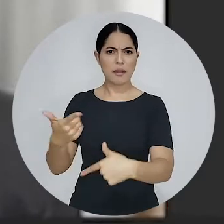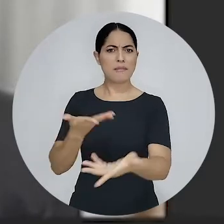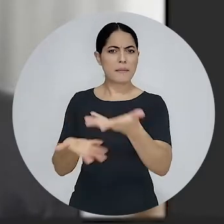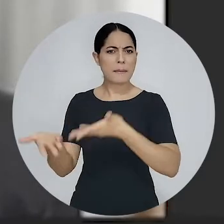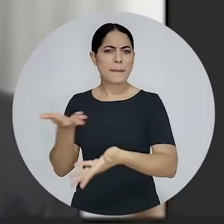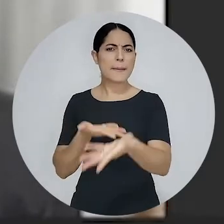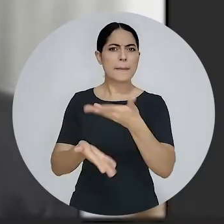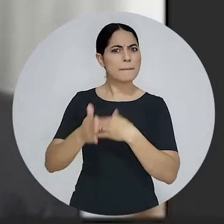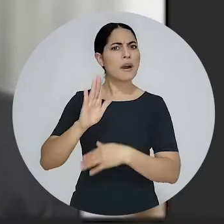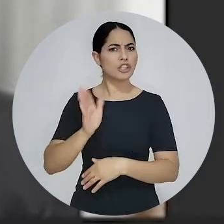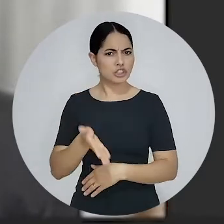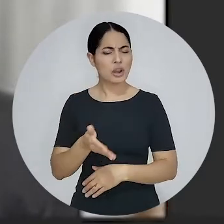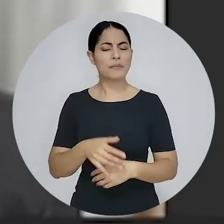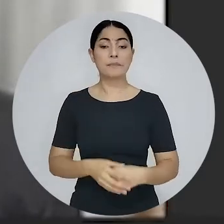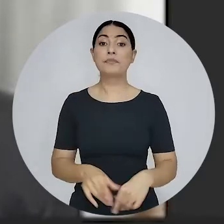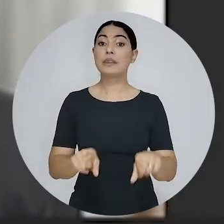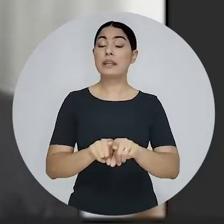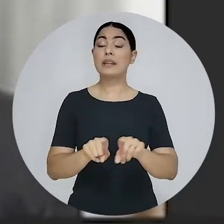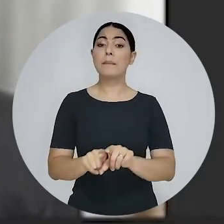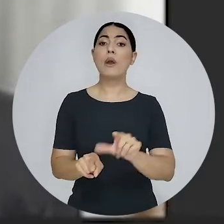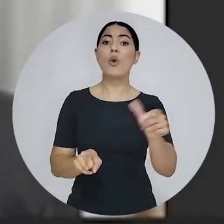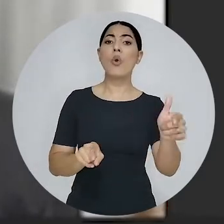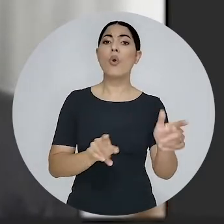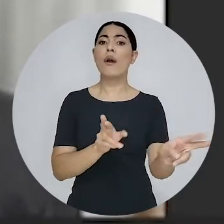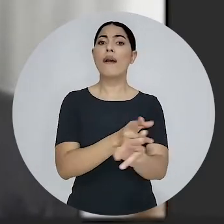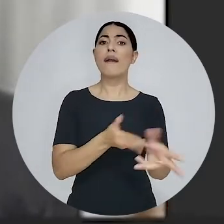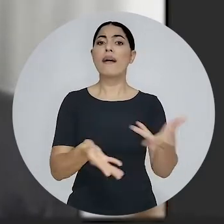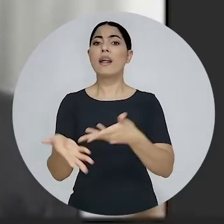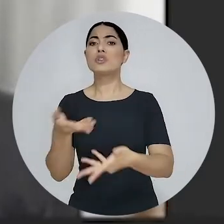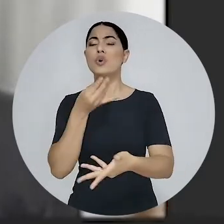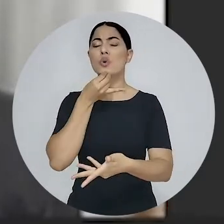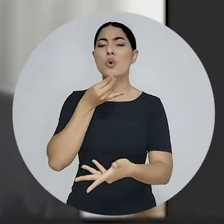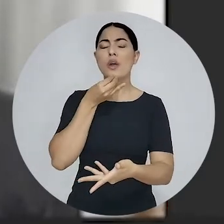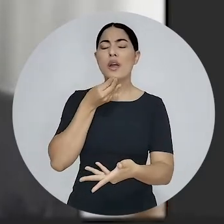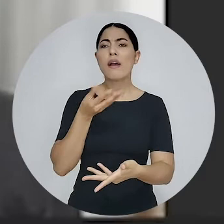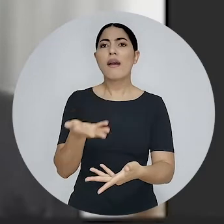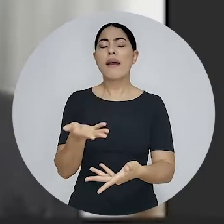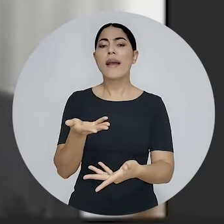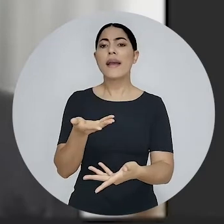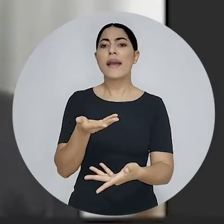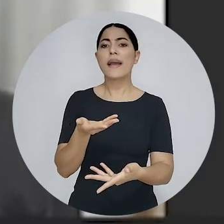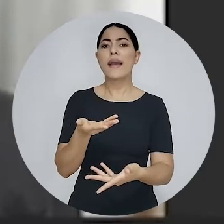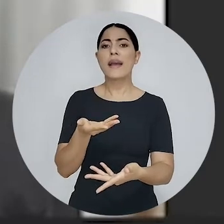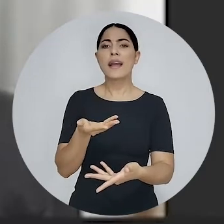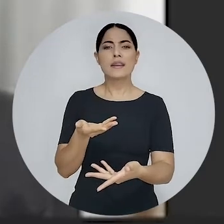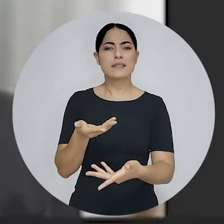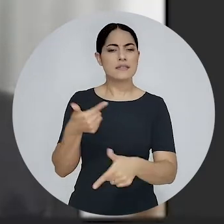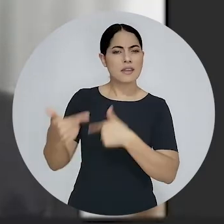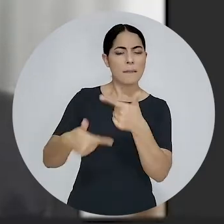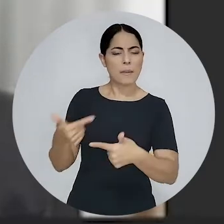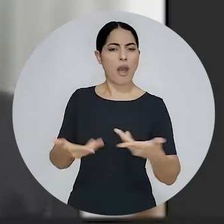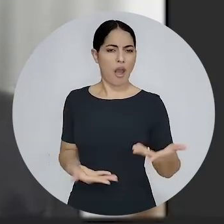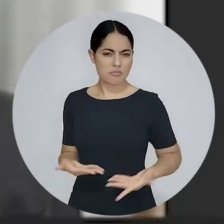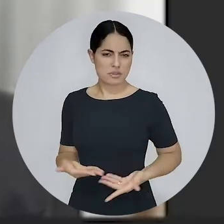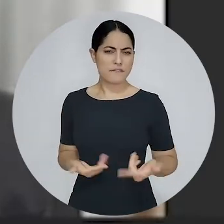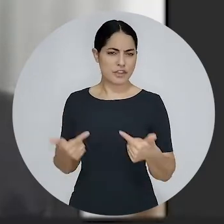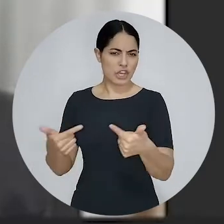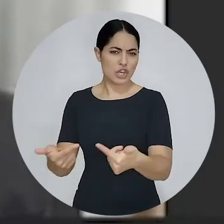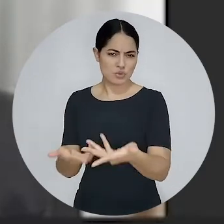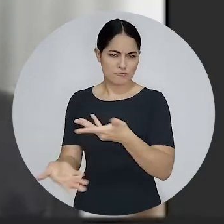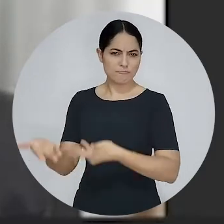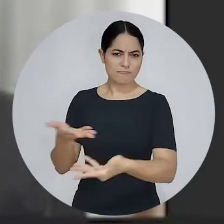empregados, já de forma muito dinâmica. E também mantém relações, outras relações não só trabalhistas, como relações de